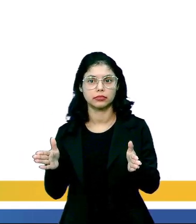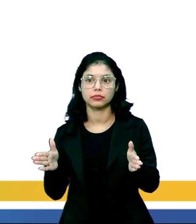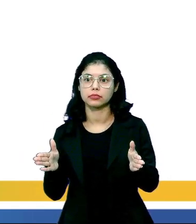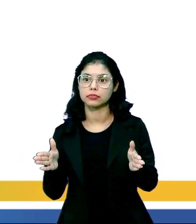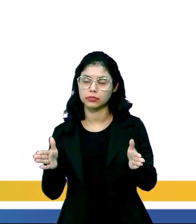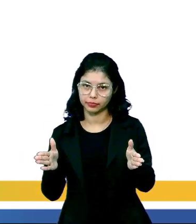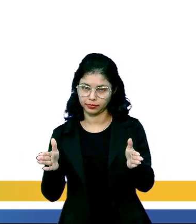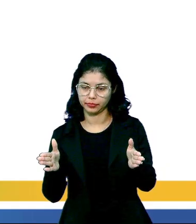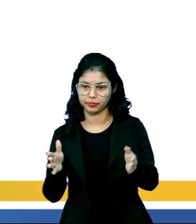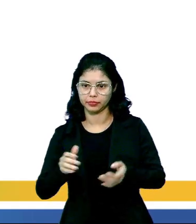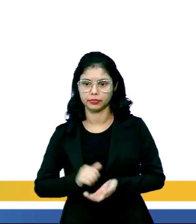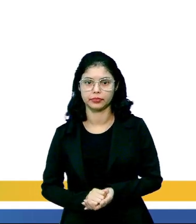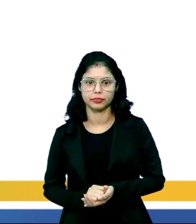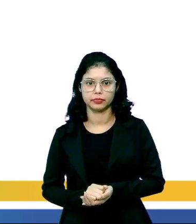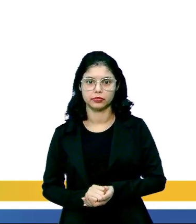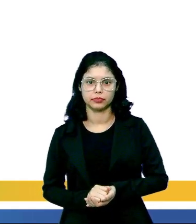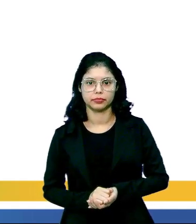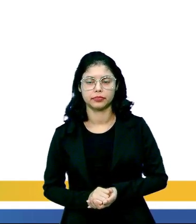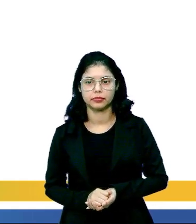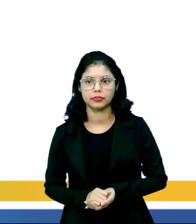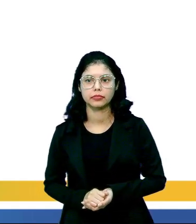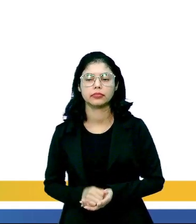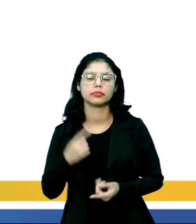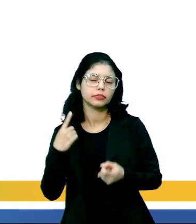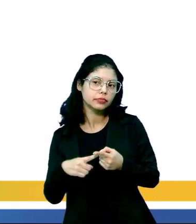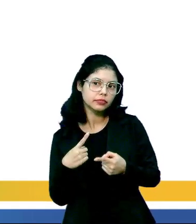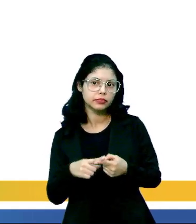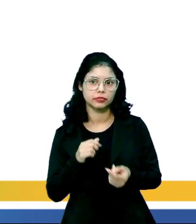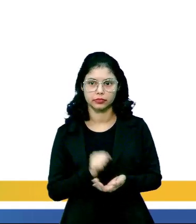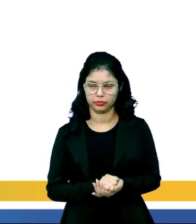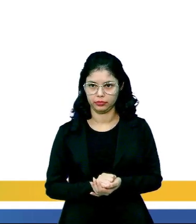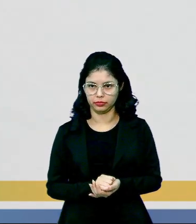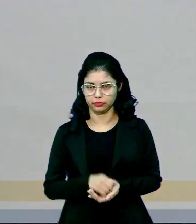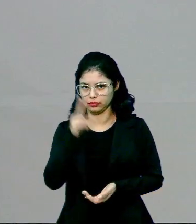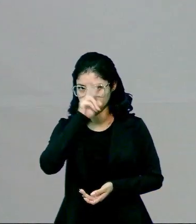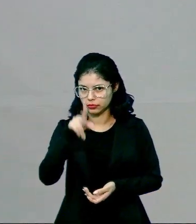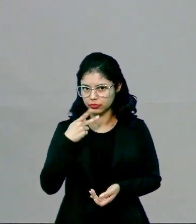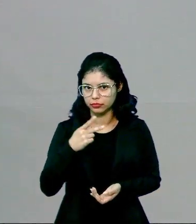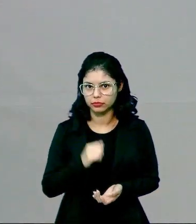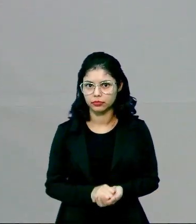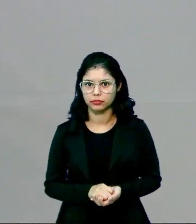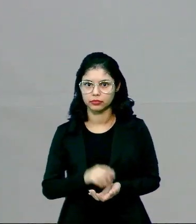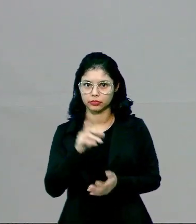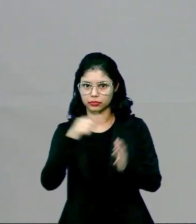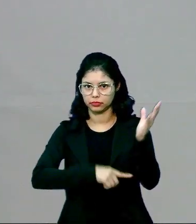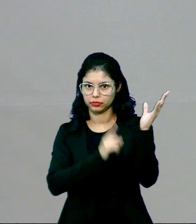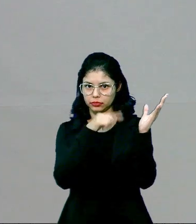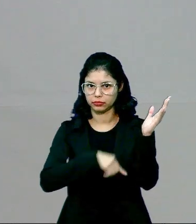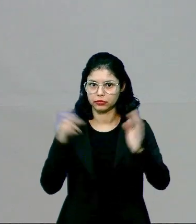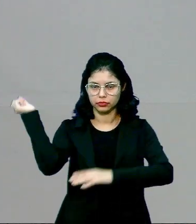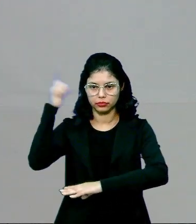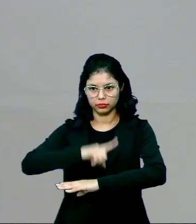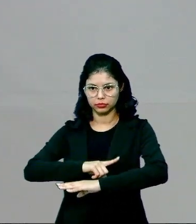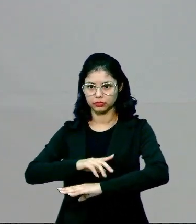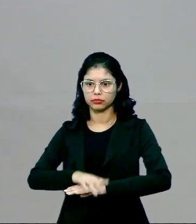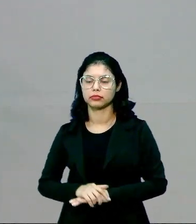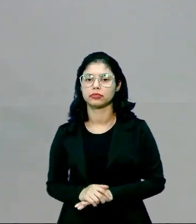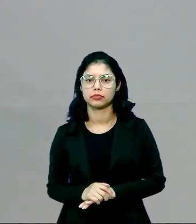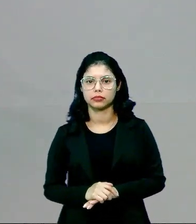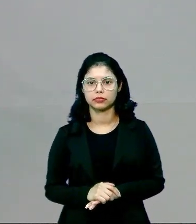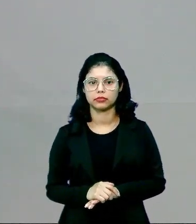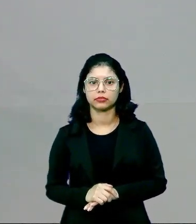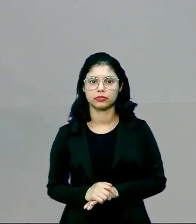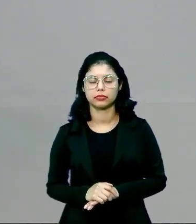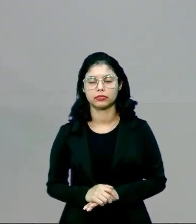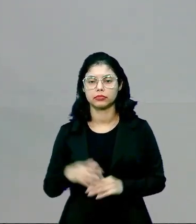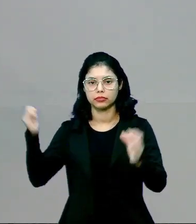estômago se abre. Tá certo? Por quê? Lembra que eu falei? Fotossíntese precisa de luz. Então, se a